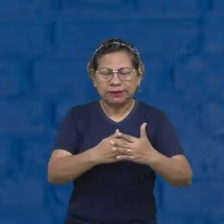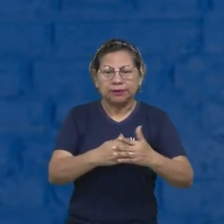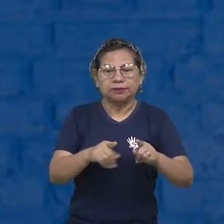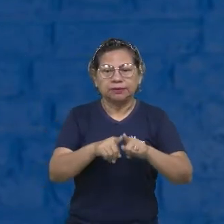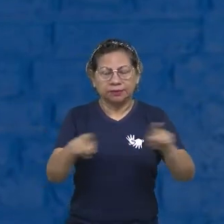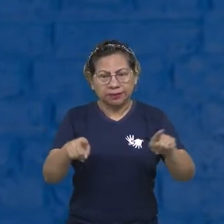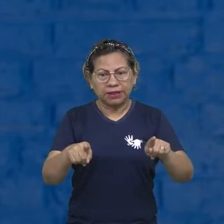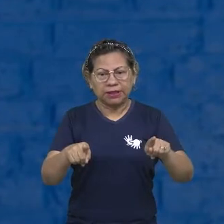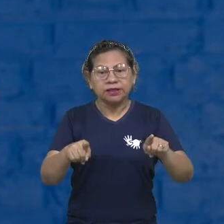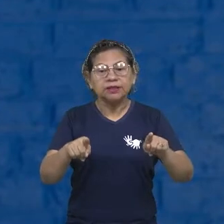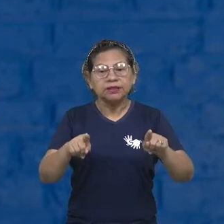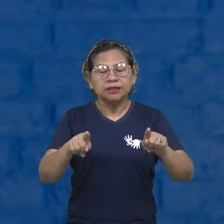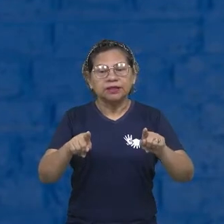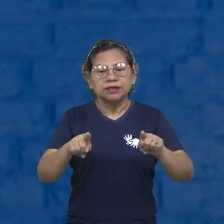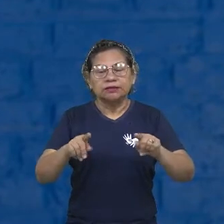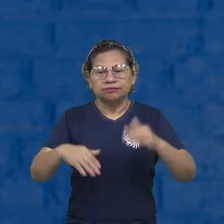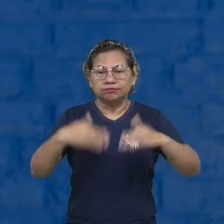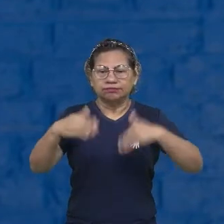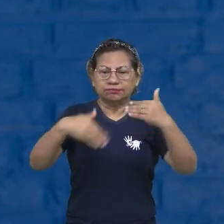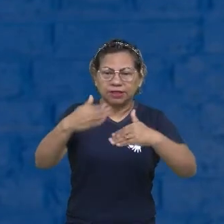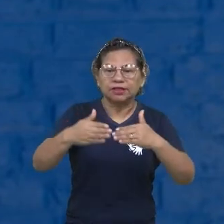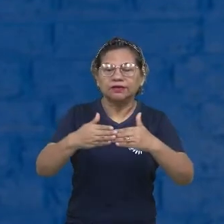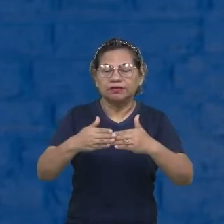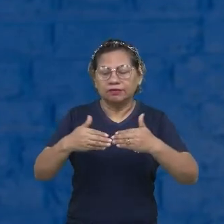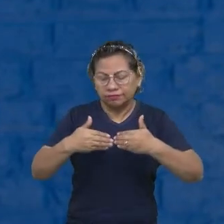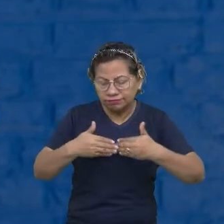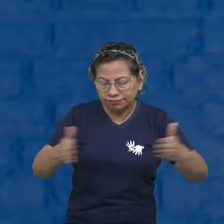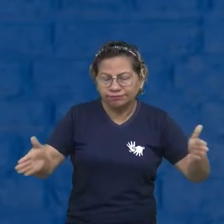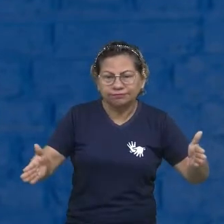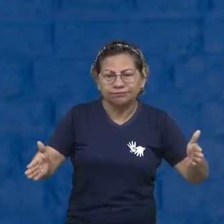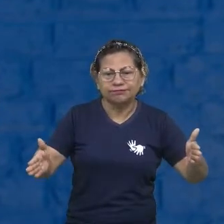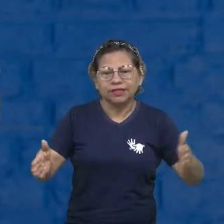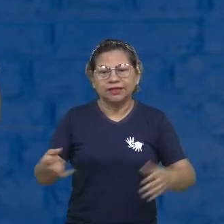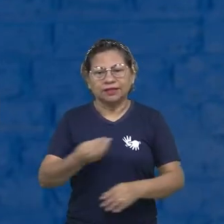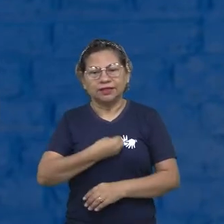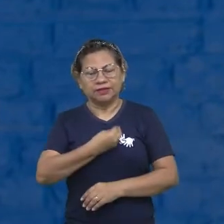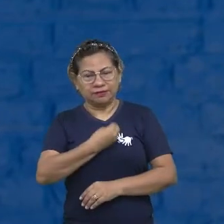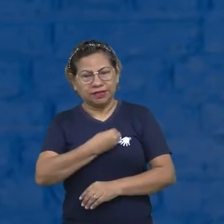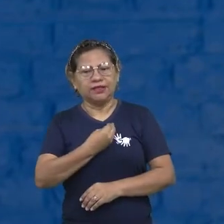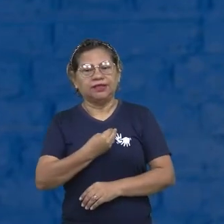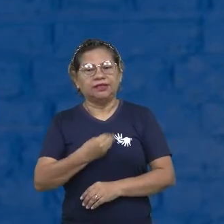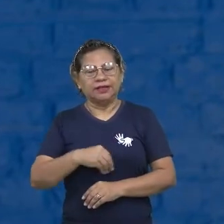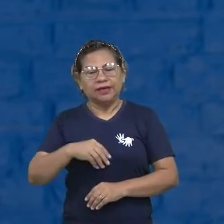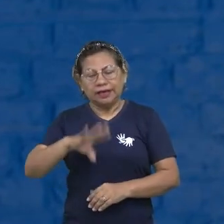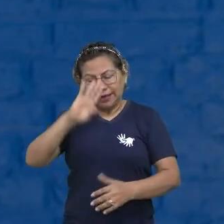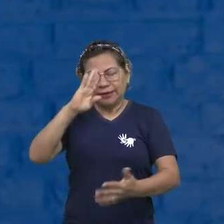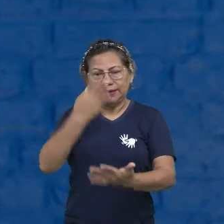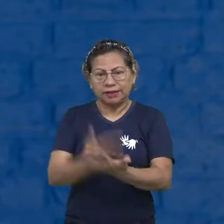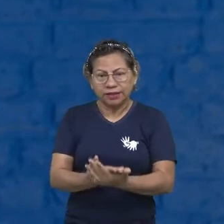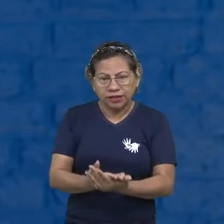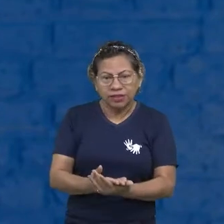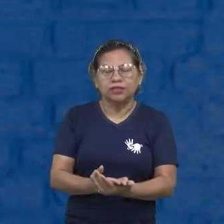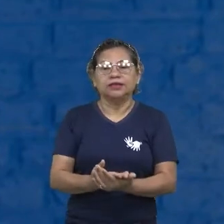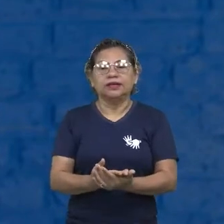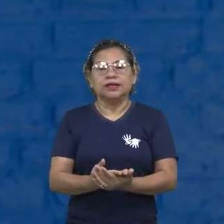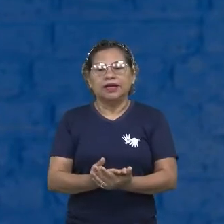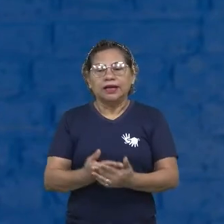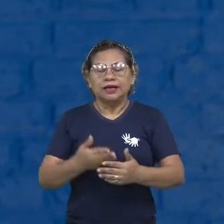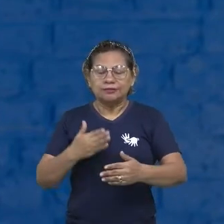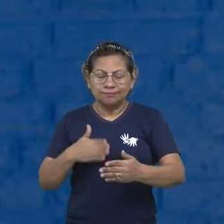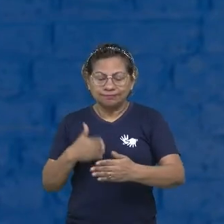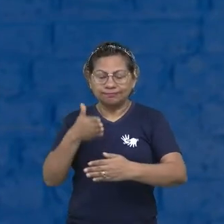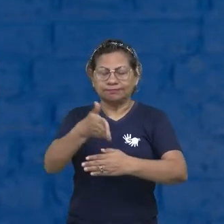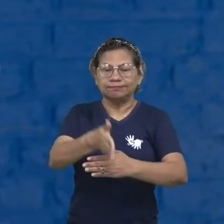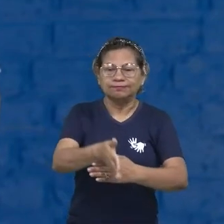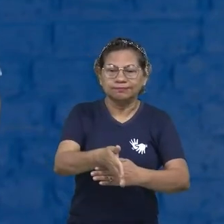pontes. Certo? Então, ligar, superar os obstáculos, suprir esses obstáculos, pensar. E